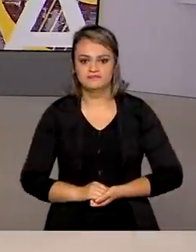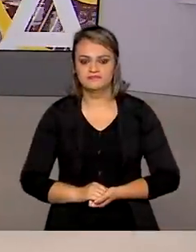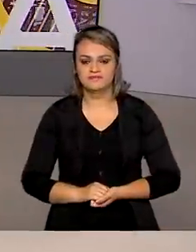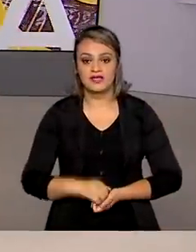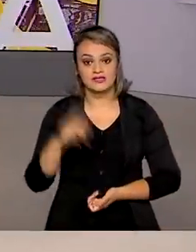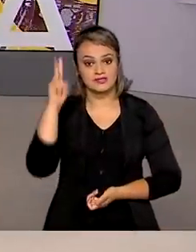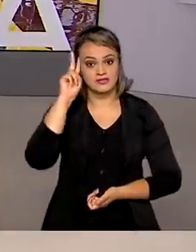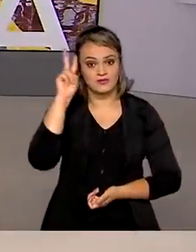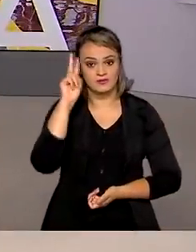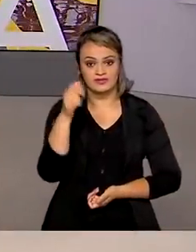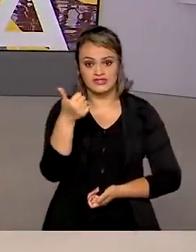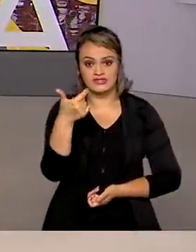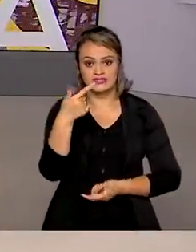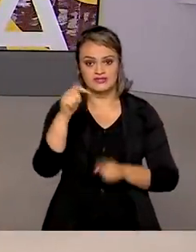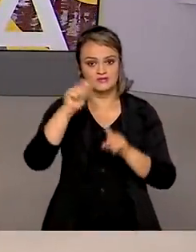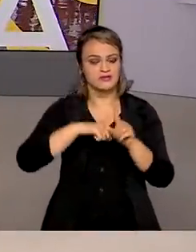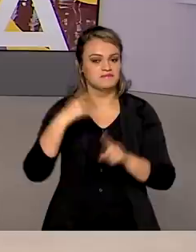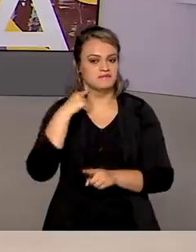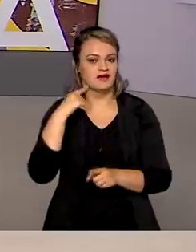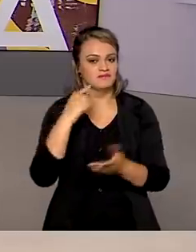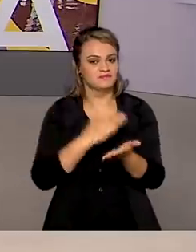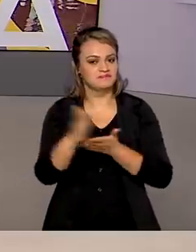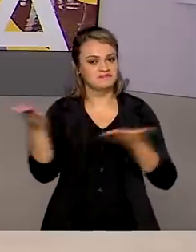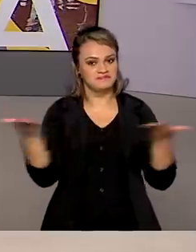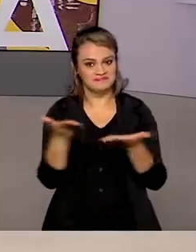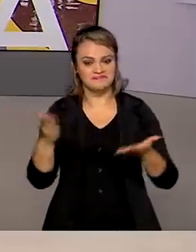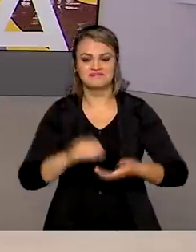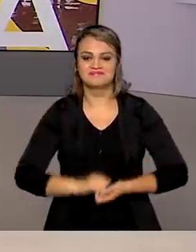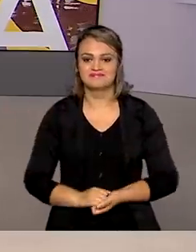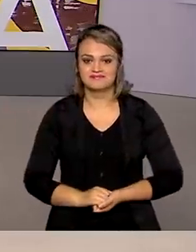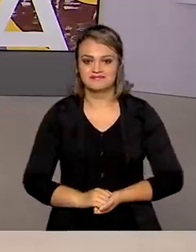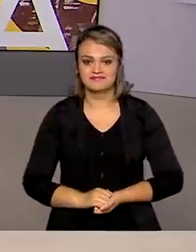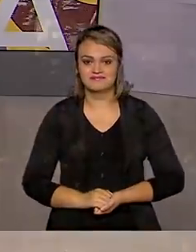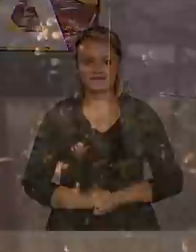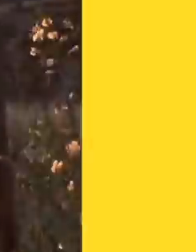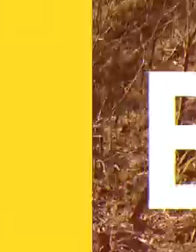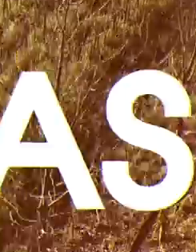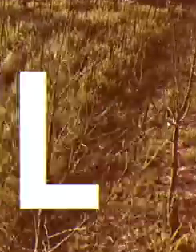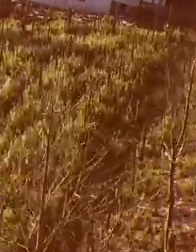Segunda-feira, 17 de maio, o Brasil em dia está no ar.